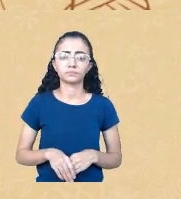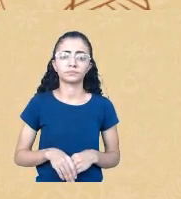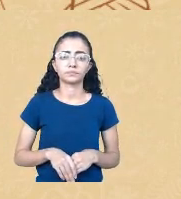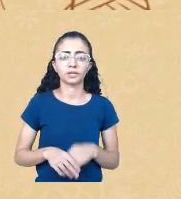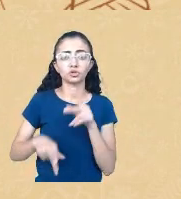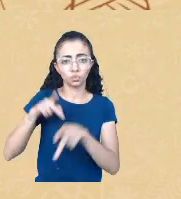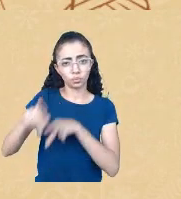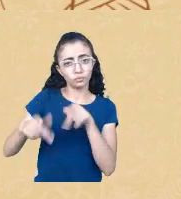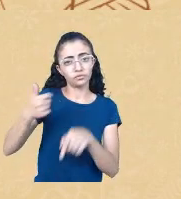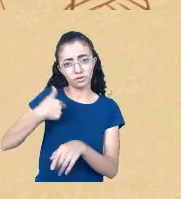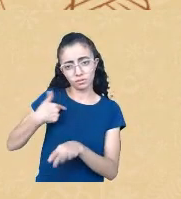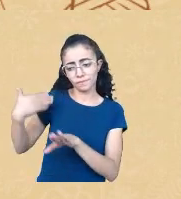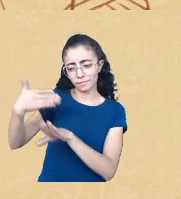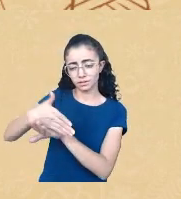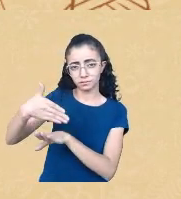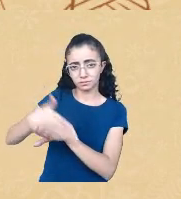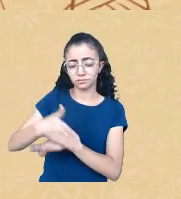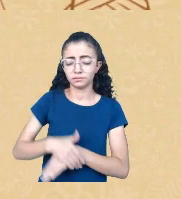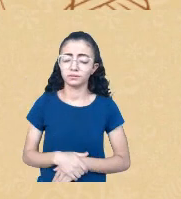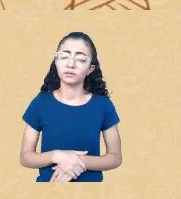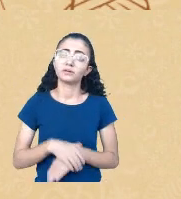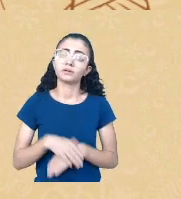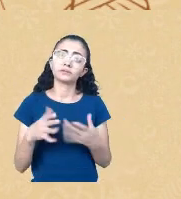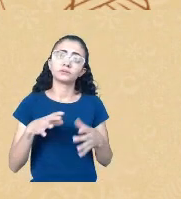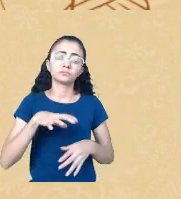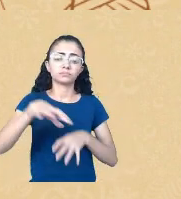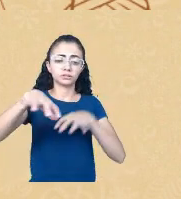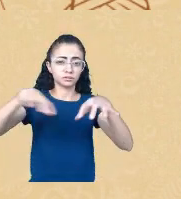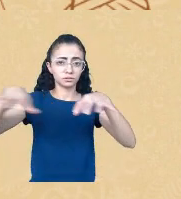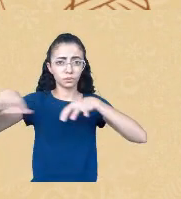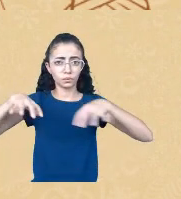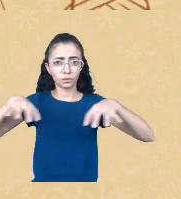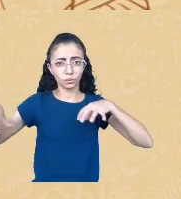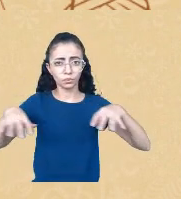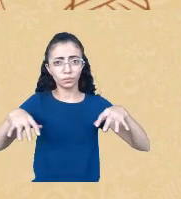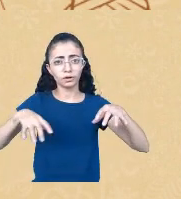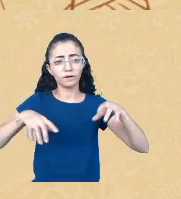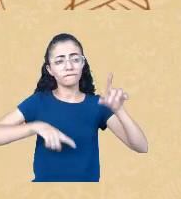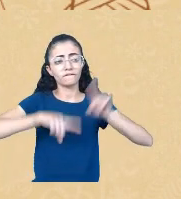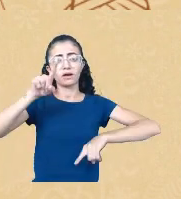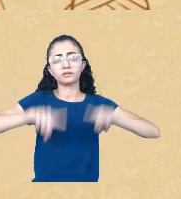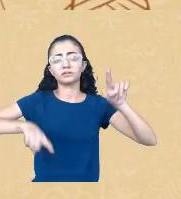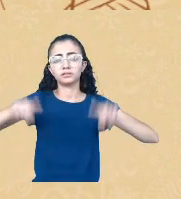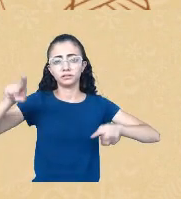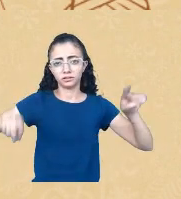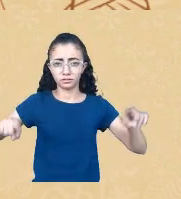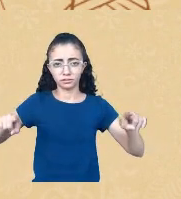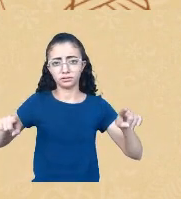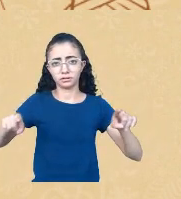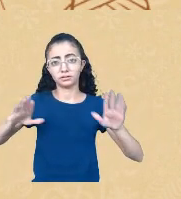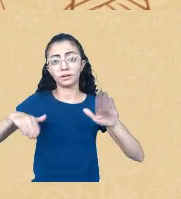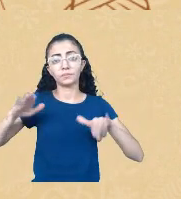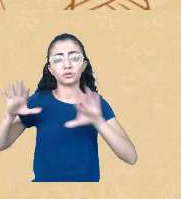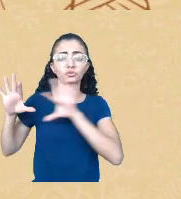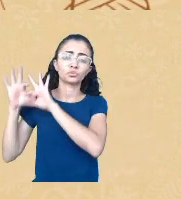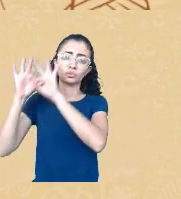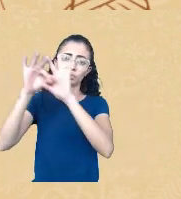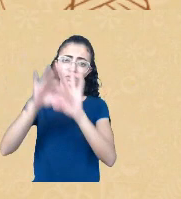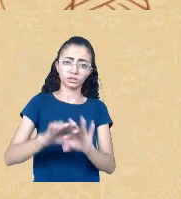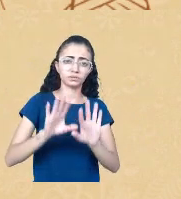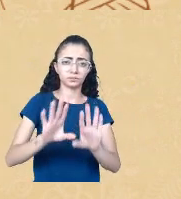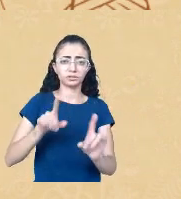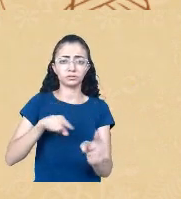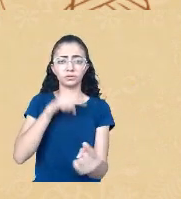parte então essas categorias elas mudam a depender do contexto mas elas atendem ao mesmo objetivo que é